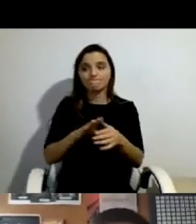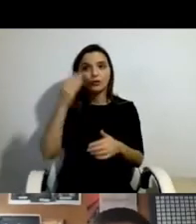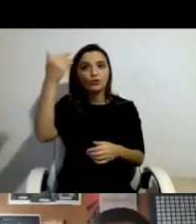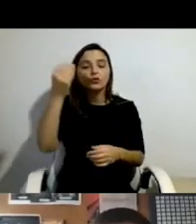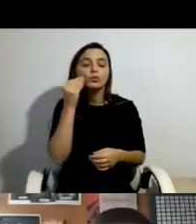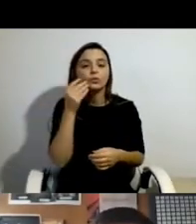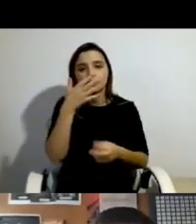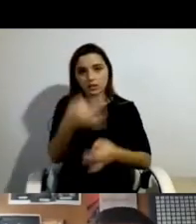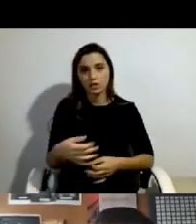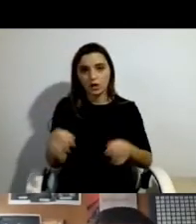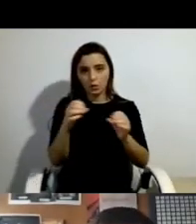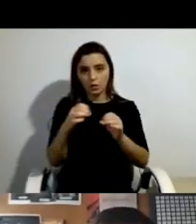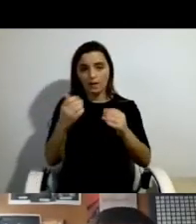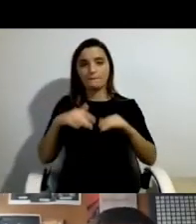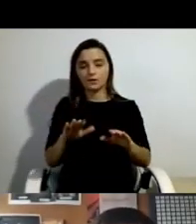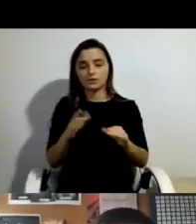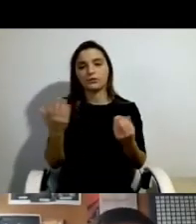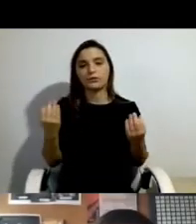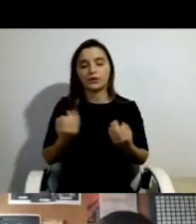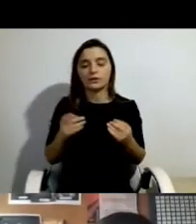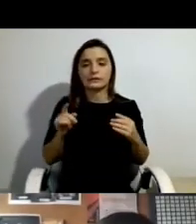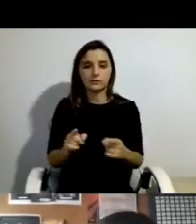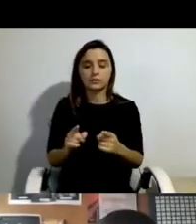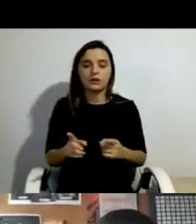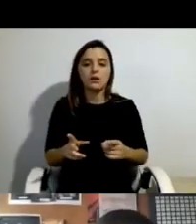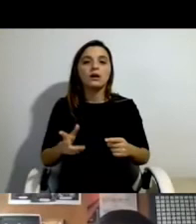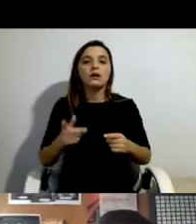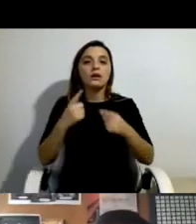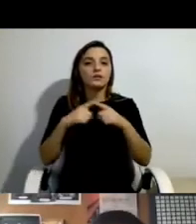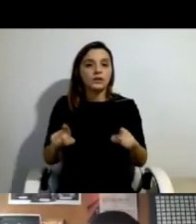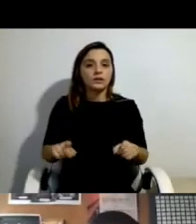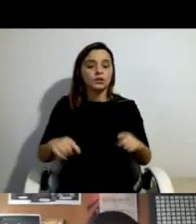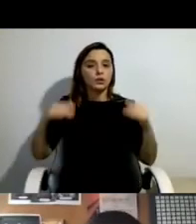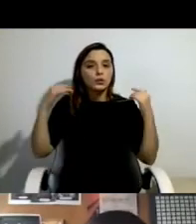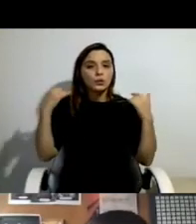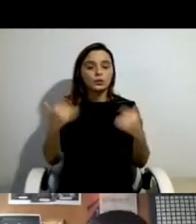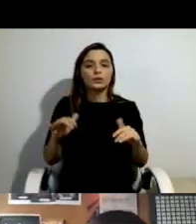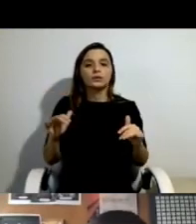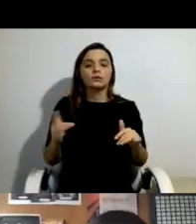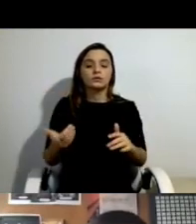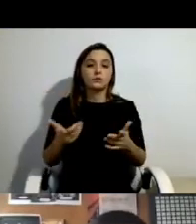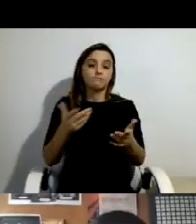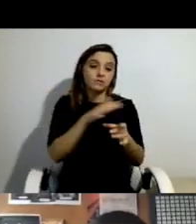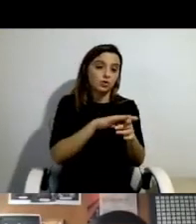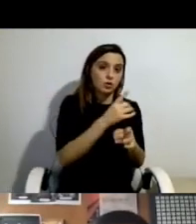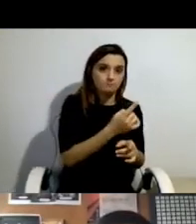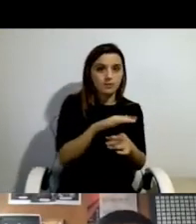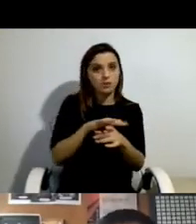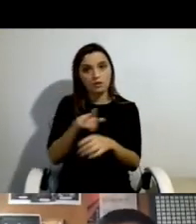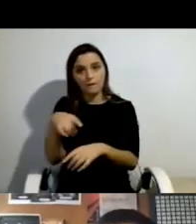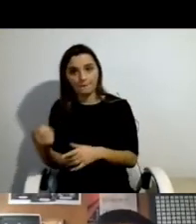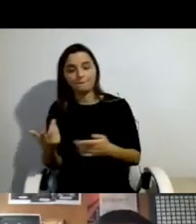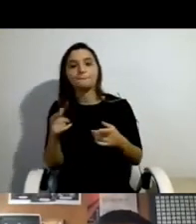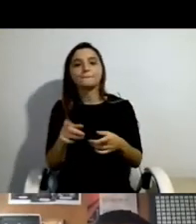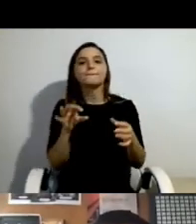mas, de facto, aqui as diferenças são muito grandes entre uma realidade e outra. E aqui a questão do